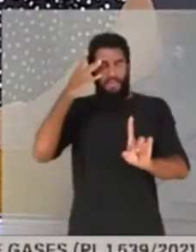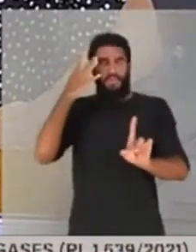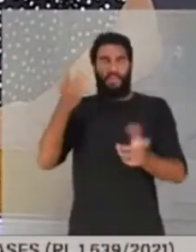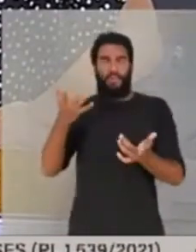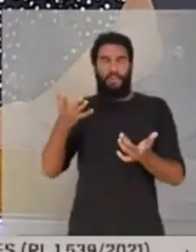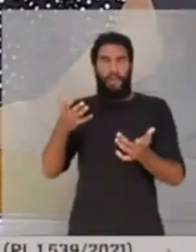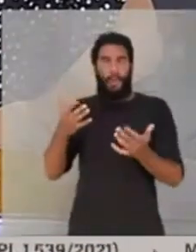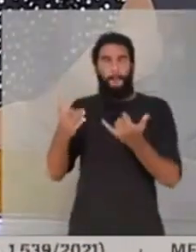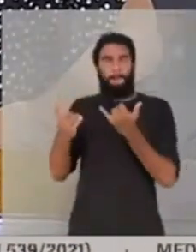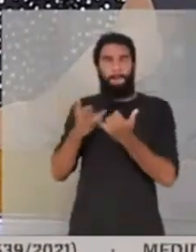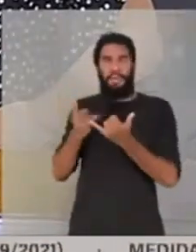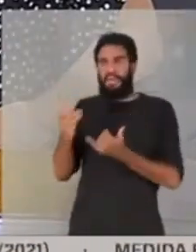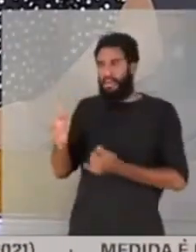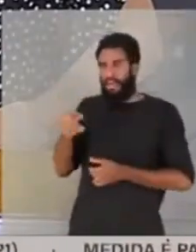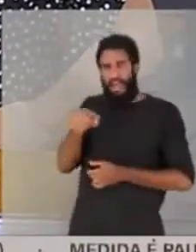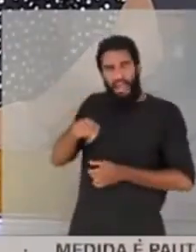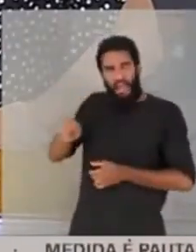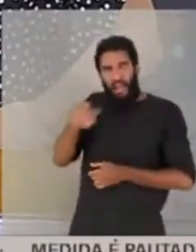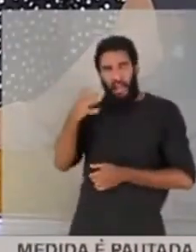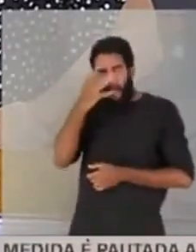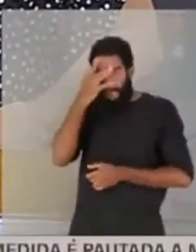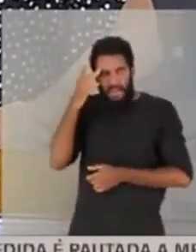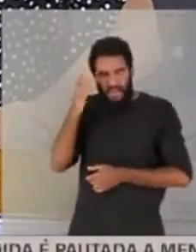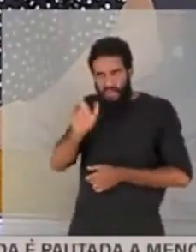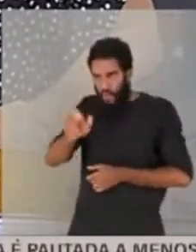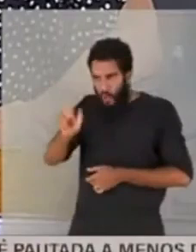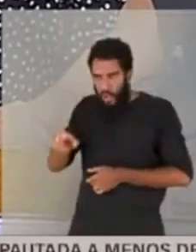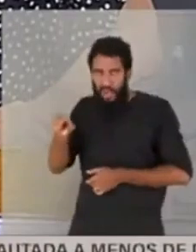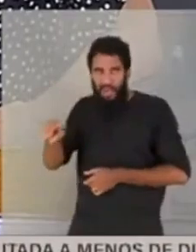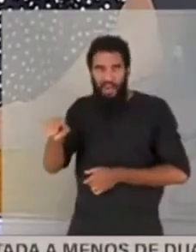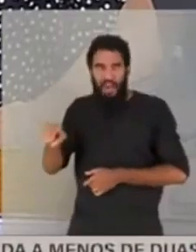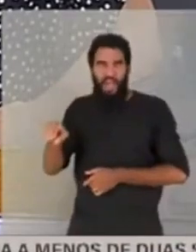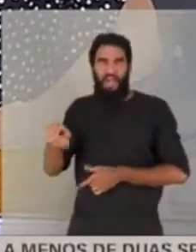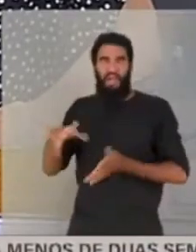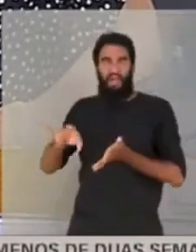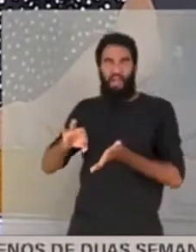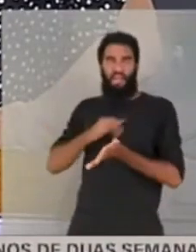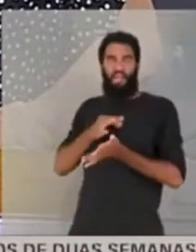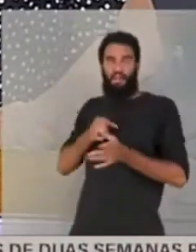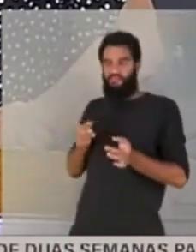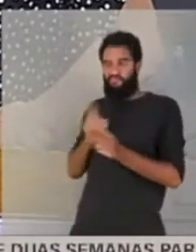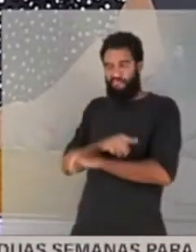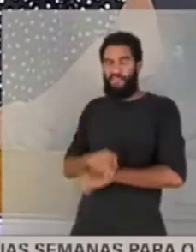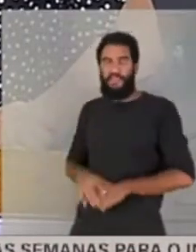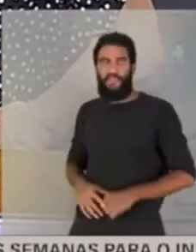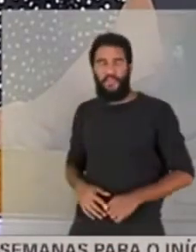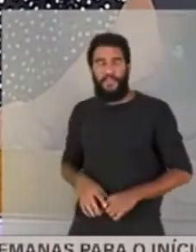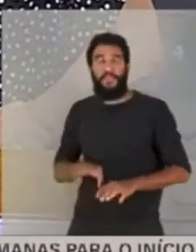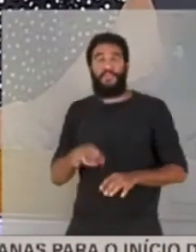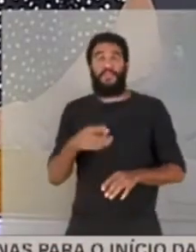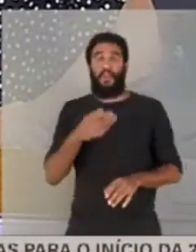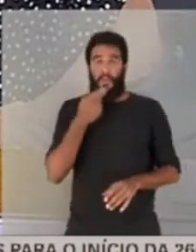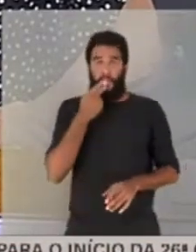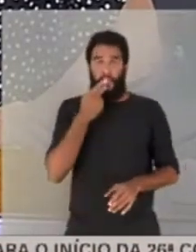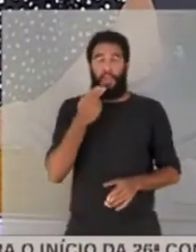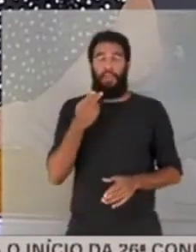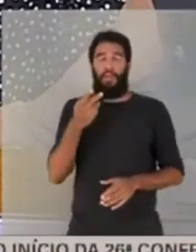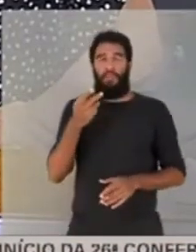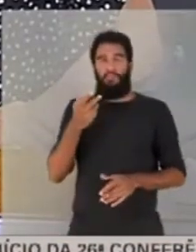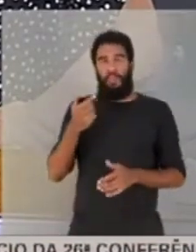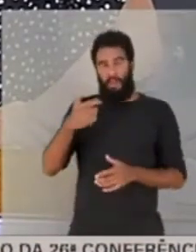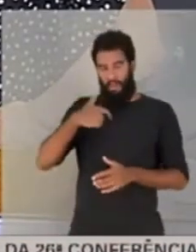do que estava acontecendo. E, eu já tinha antes, eu quero relatar, que